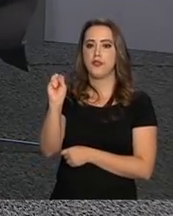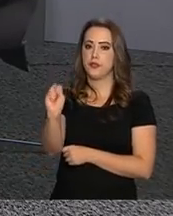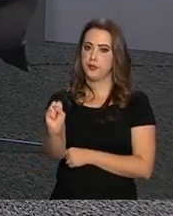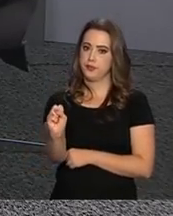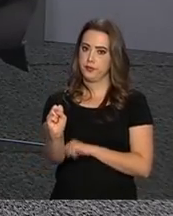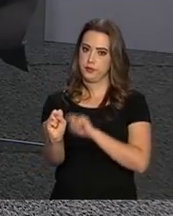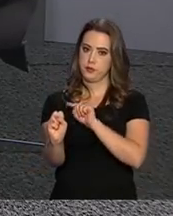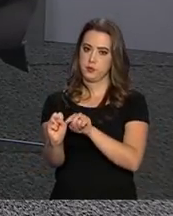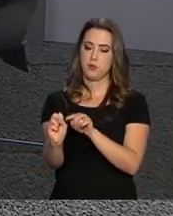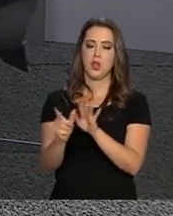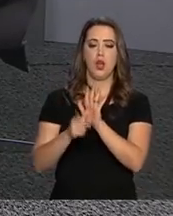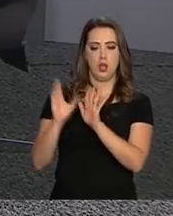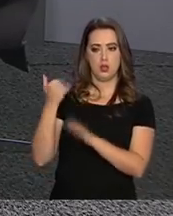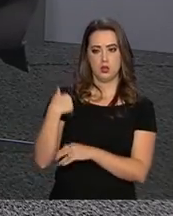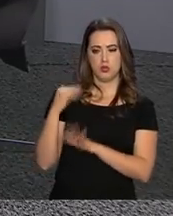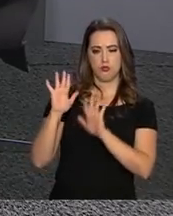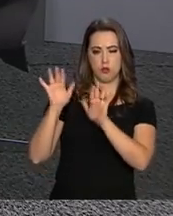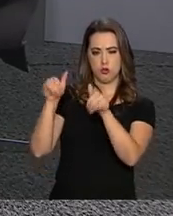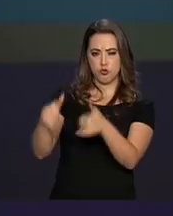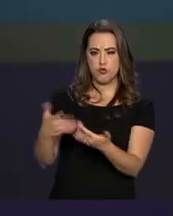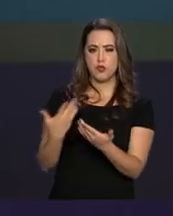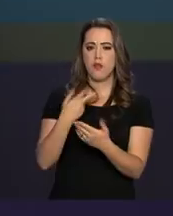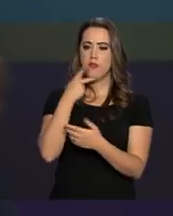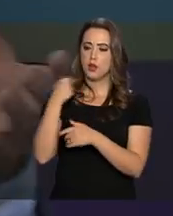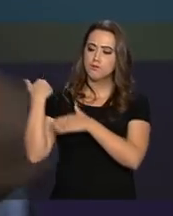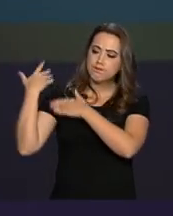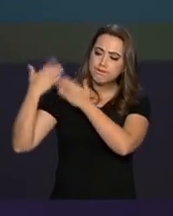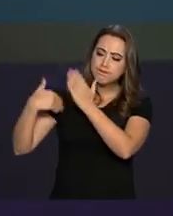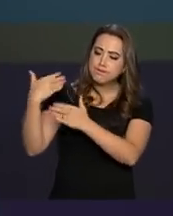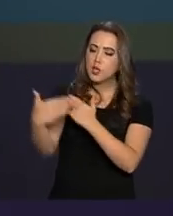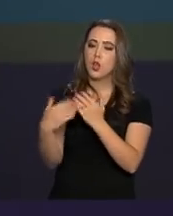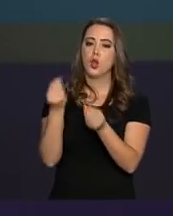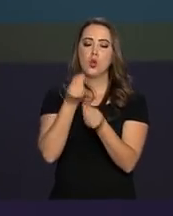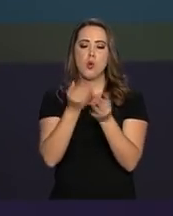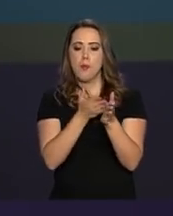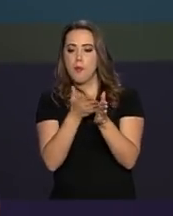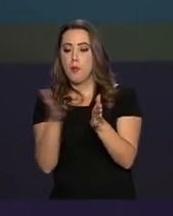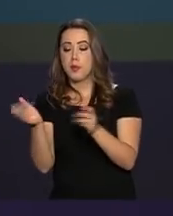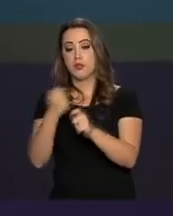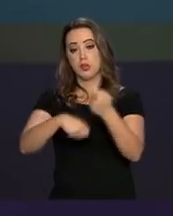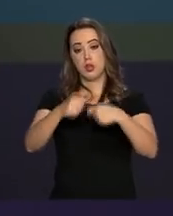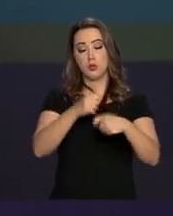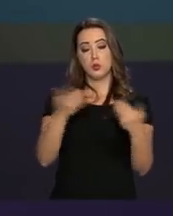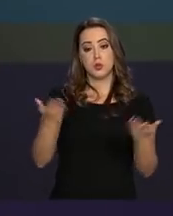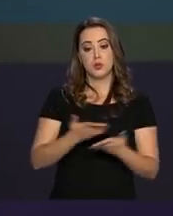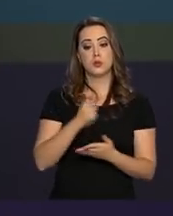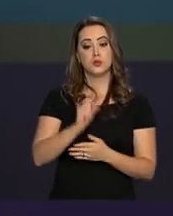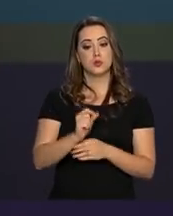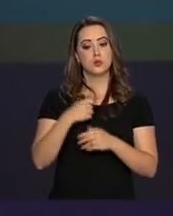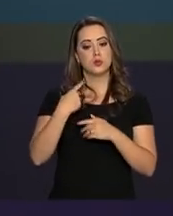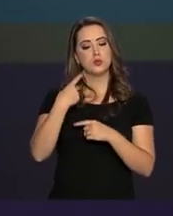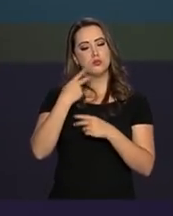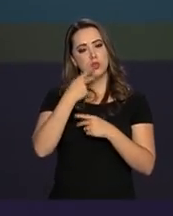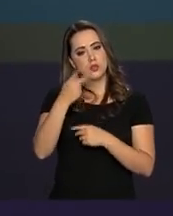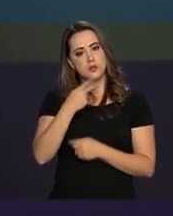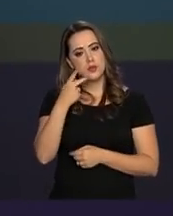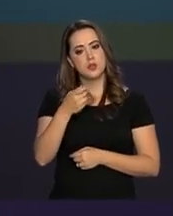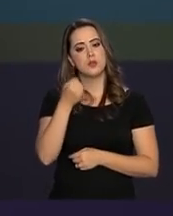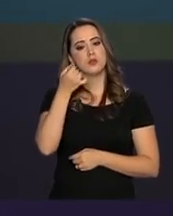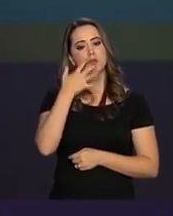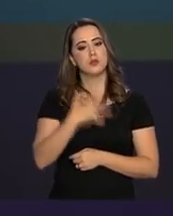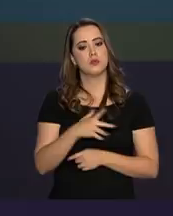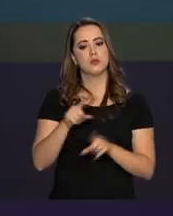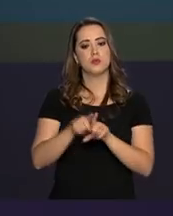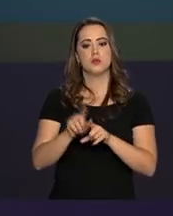falando da questão da conjuntura econômica atual, desse momento atual da economia que vai ser discutido, está sendo